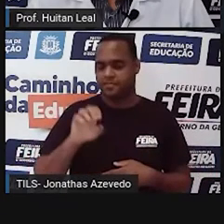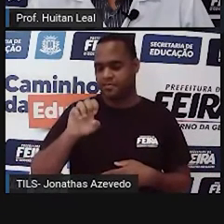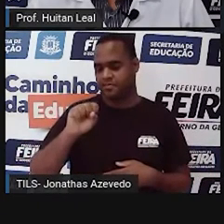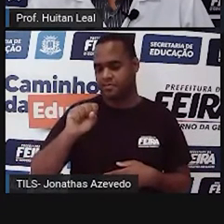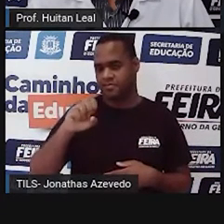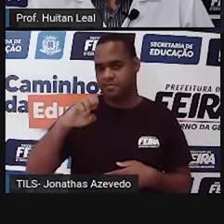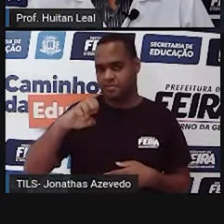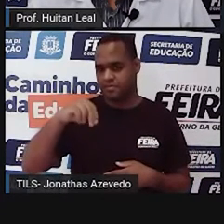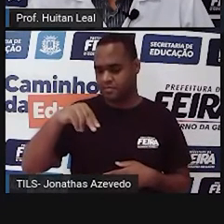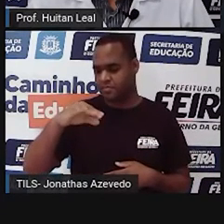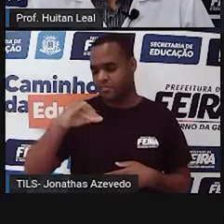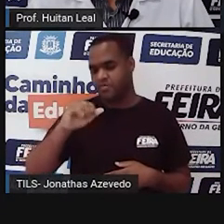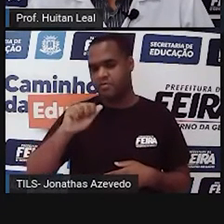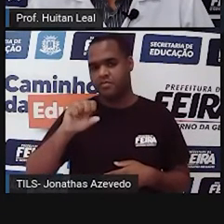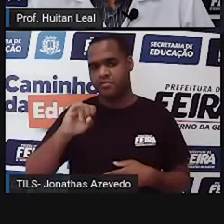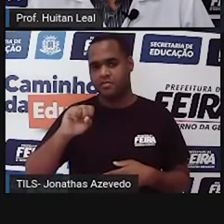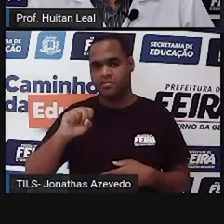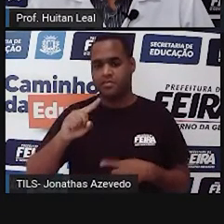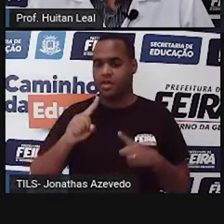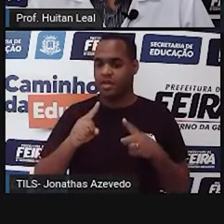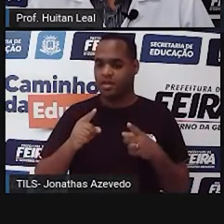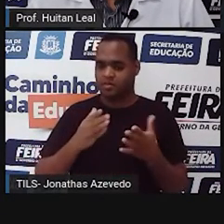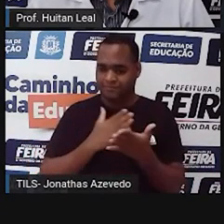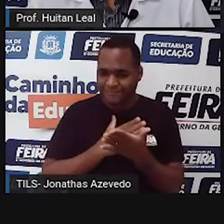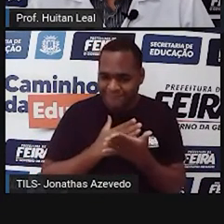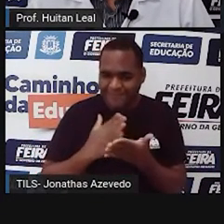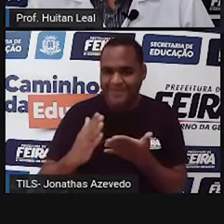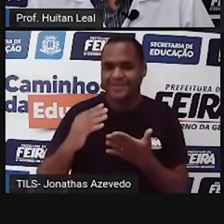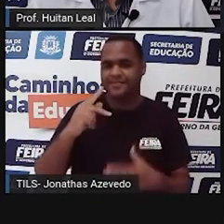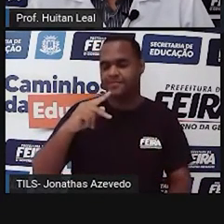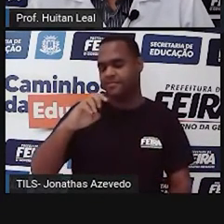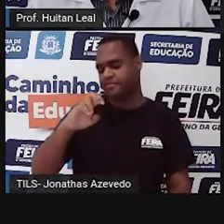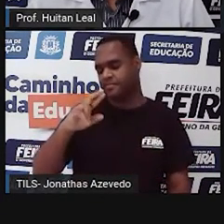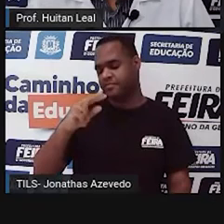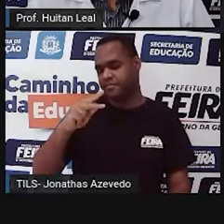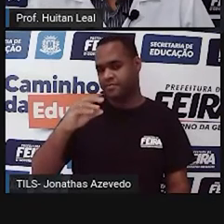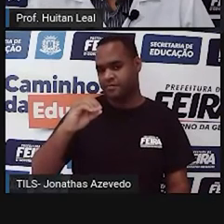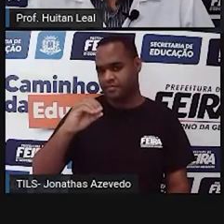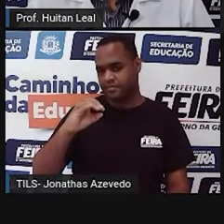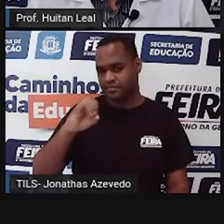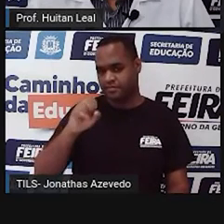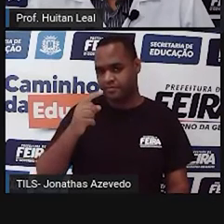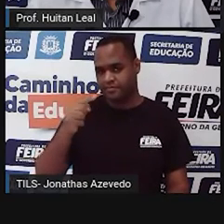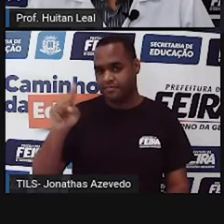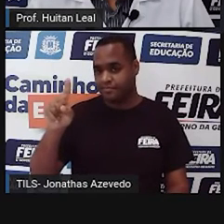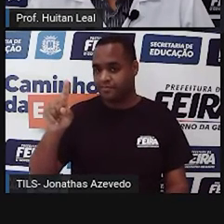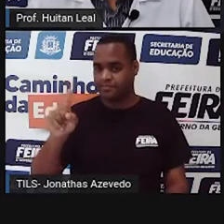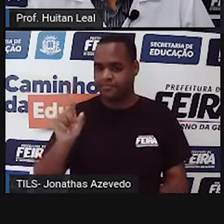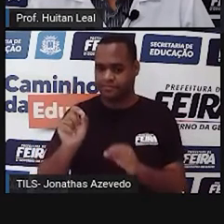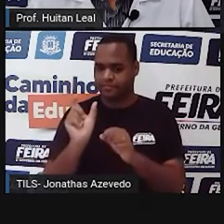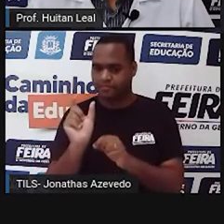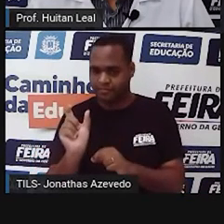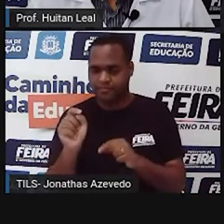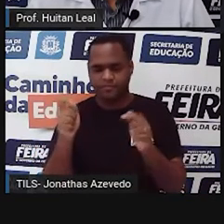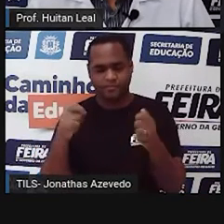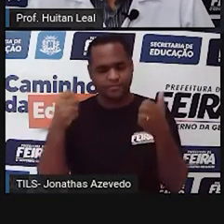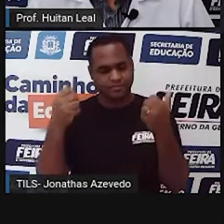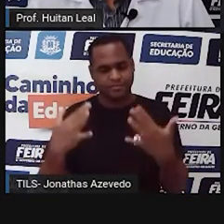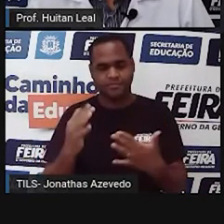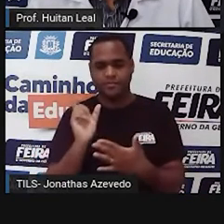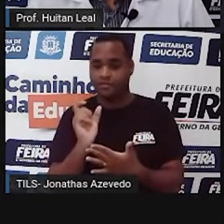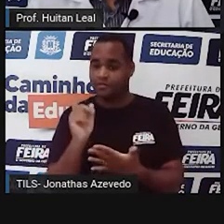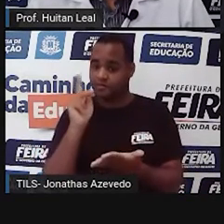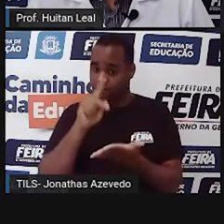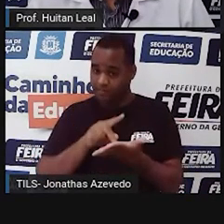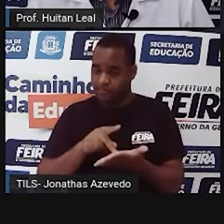Então, ela já nasce preposição. Ela é preposição, é uma palavra que ela é preposição. Ela não é